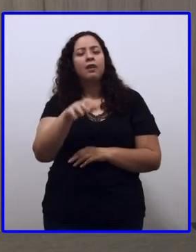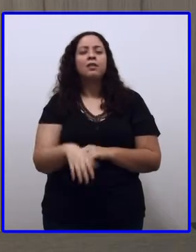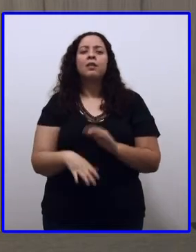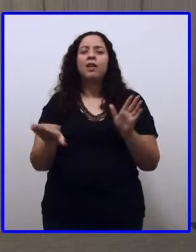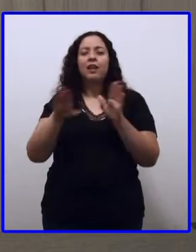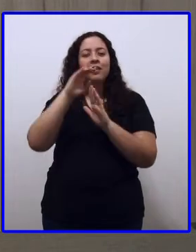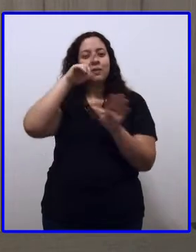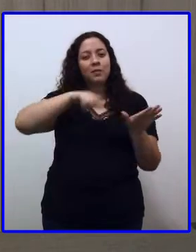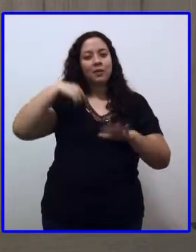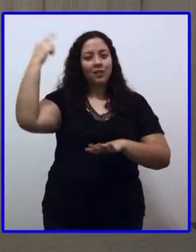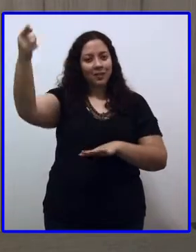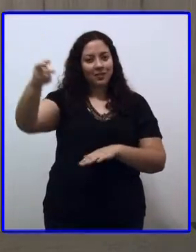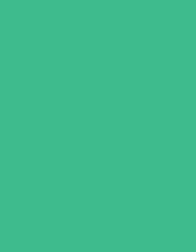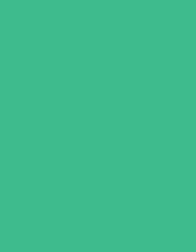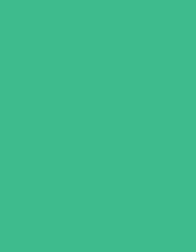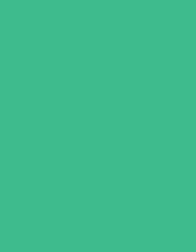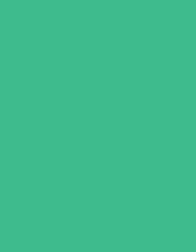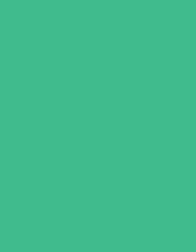Tchau.